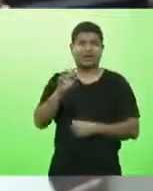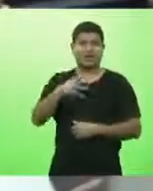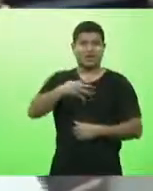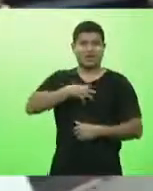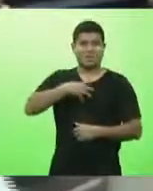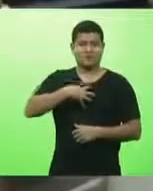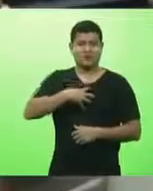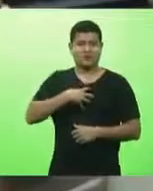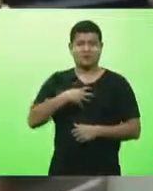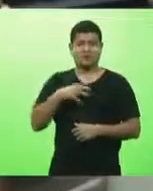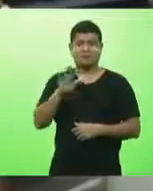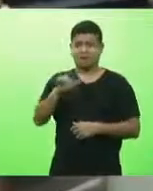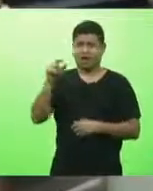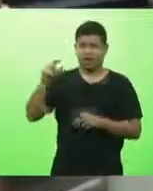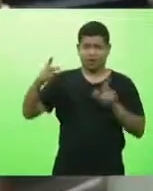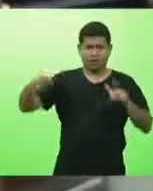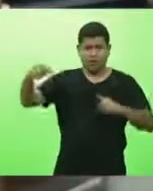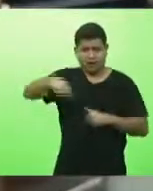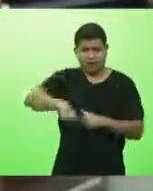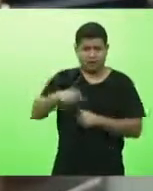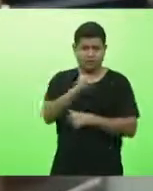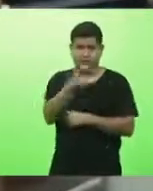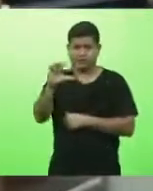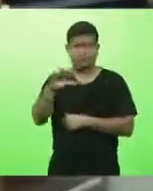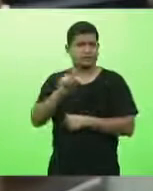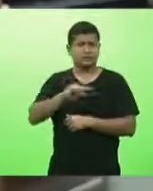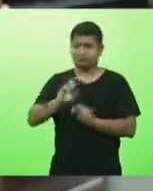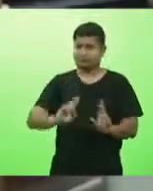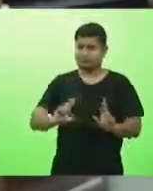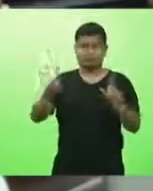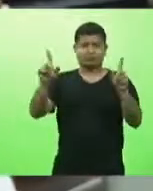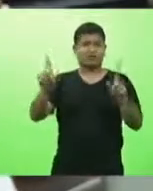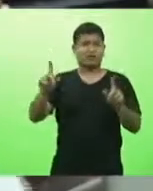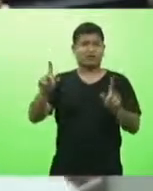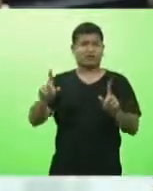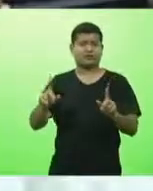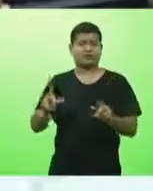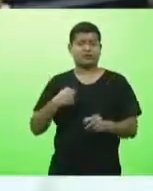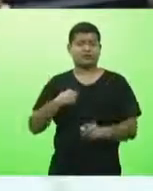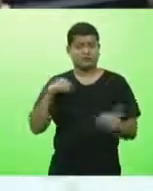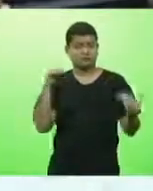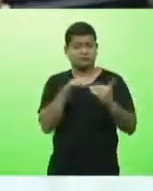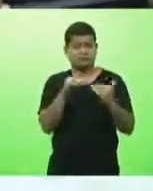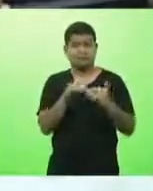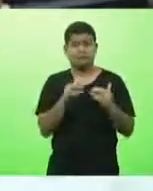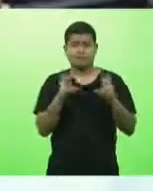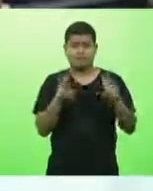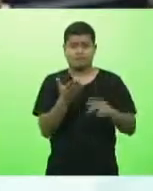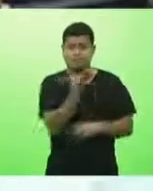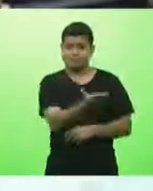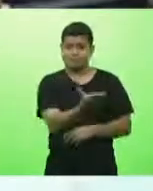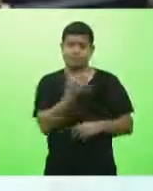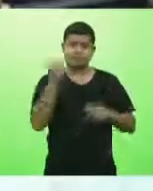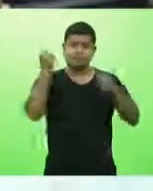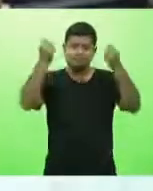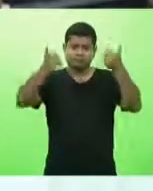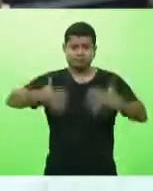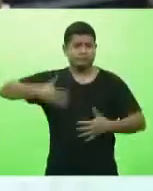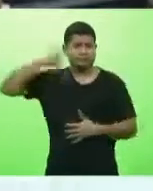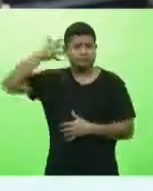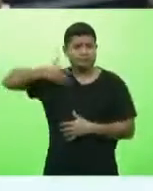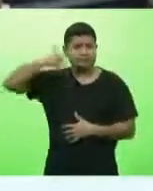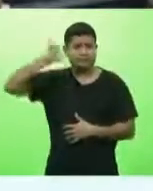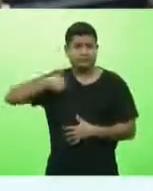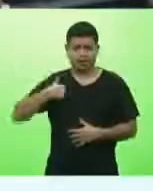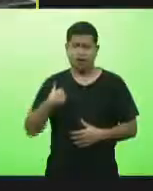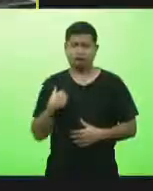nossa realidade era uma deles era outra entende então concordo plenamente com a sua exposição de motivos e conte